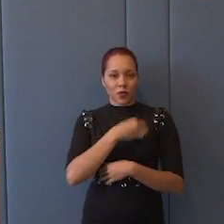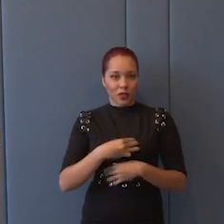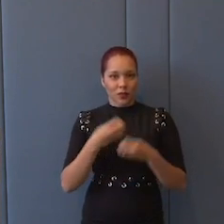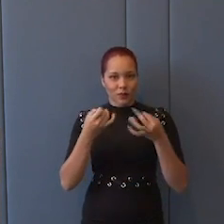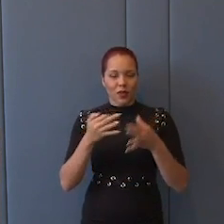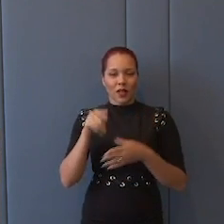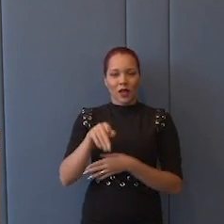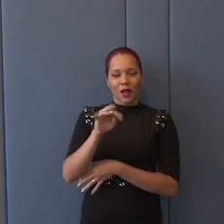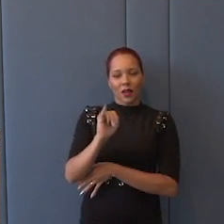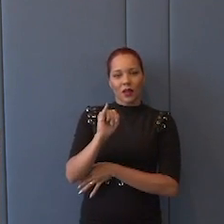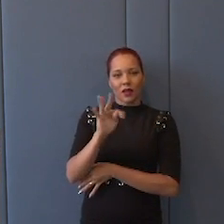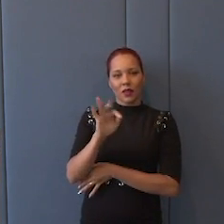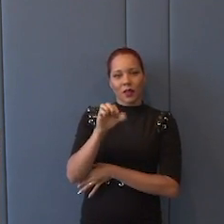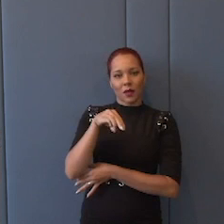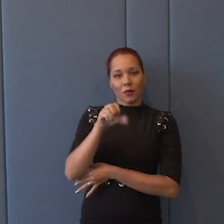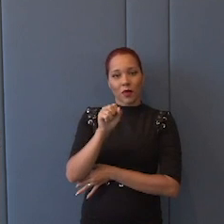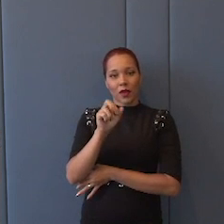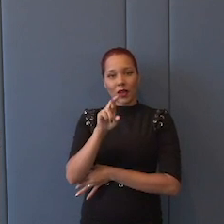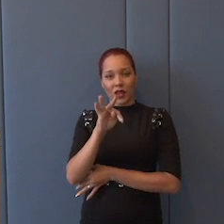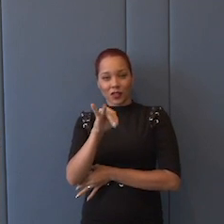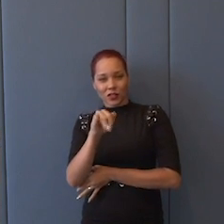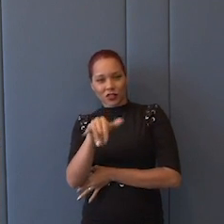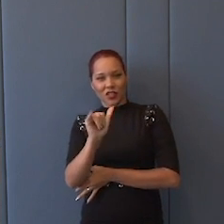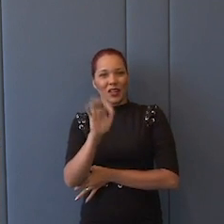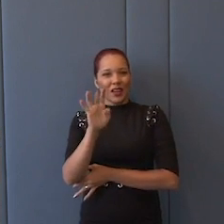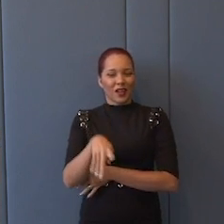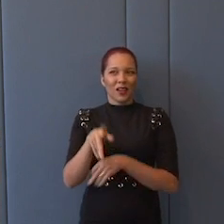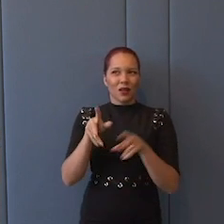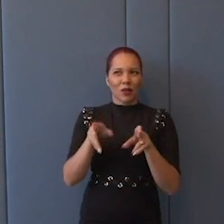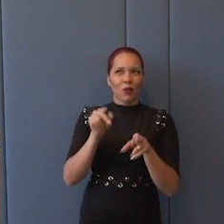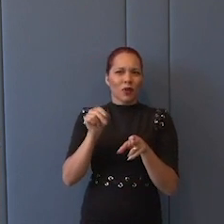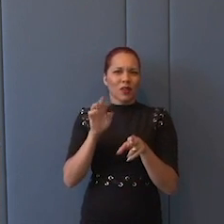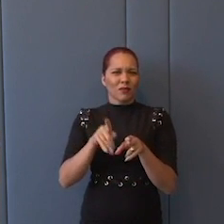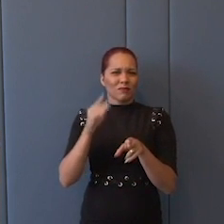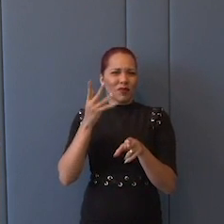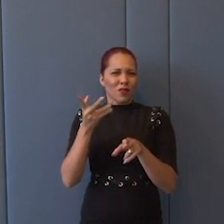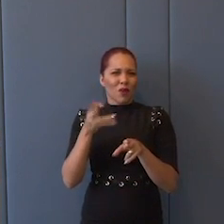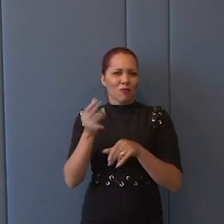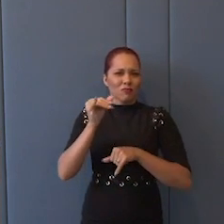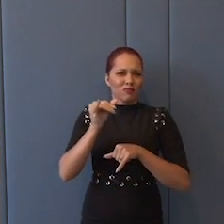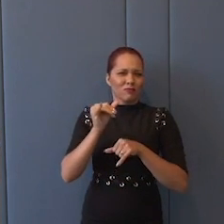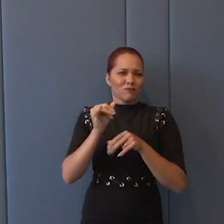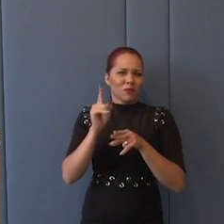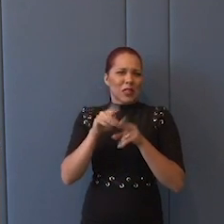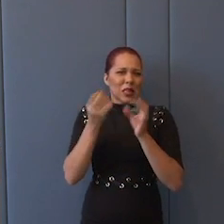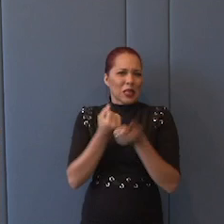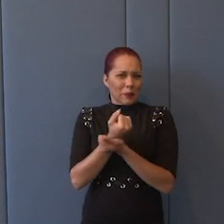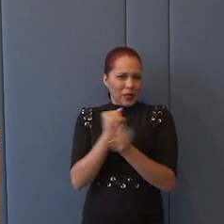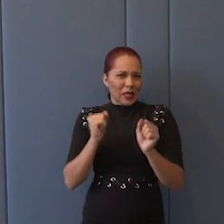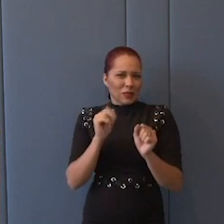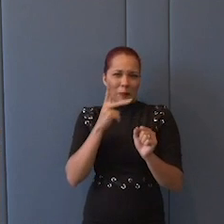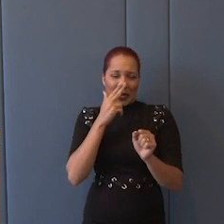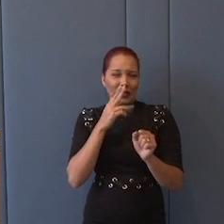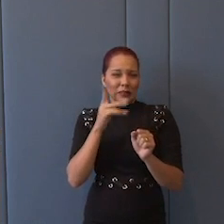uma espécie de... Nem o Banco Central ainda é totalmente independente, muito menos o Tamaraty, mas a ideia era que o Tamaraty era uma espécie de Banco Central